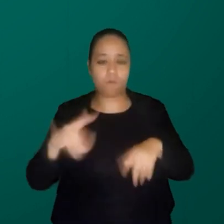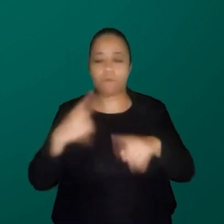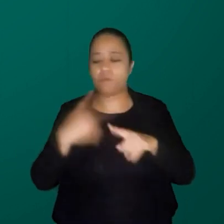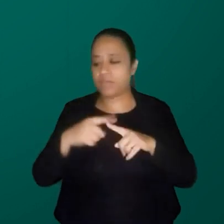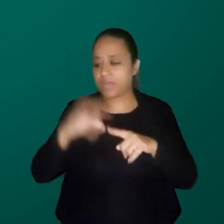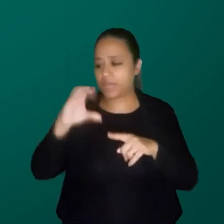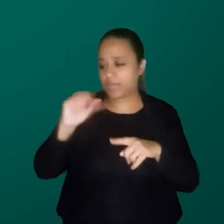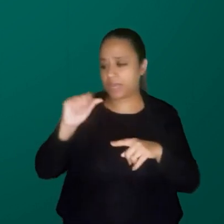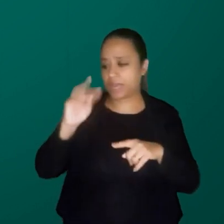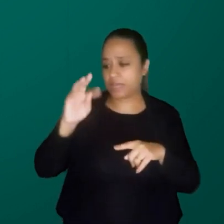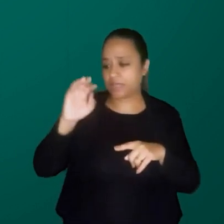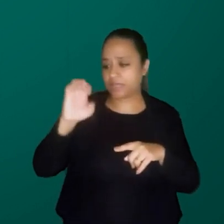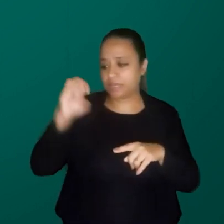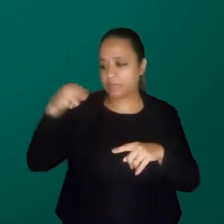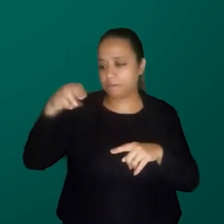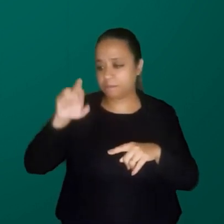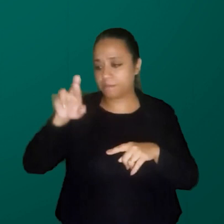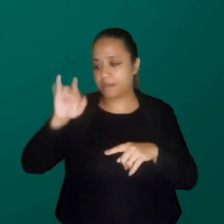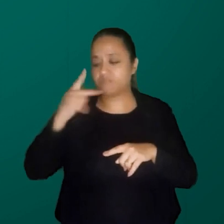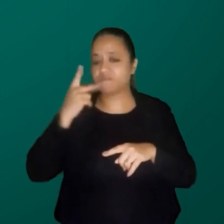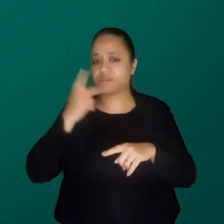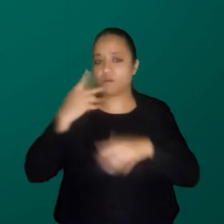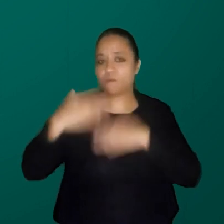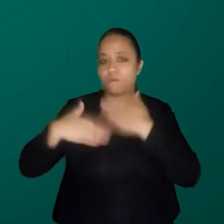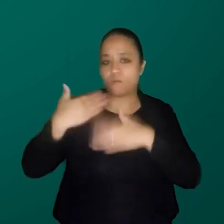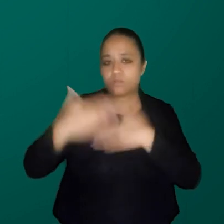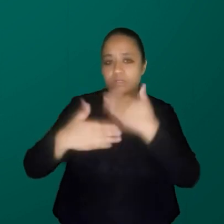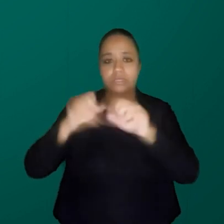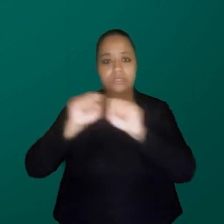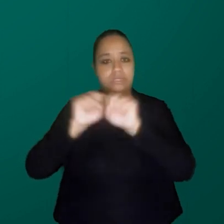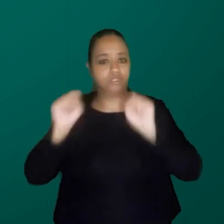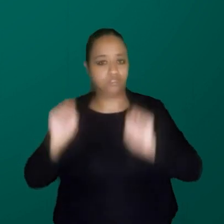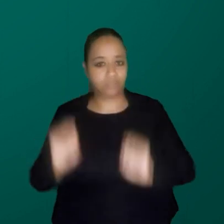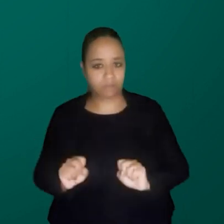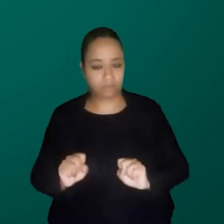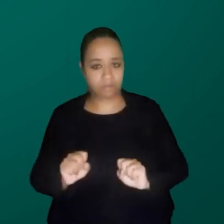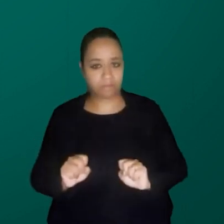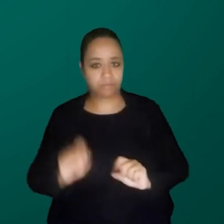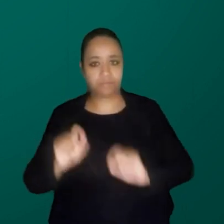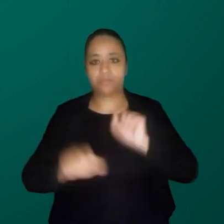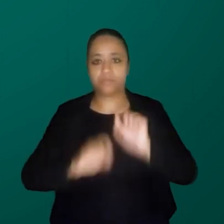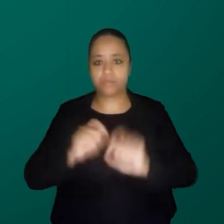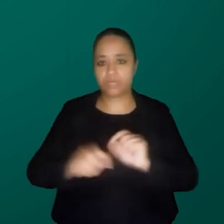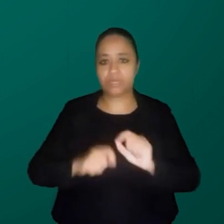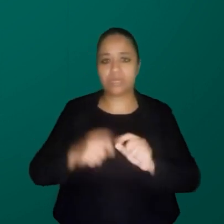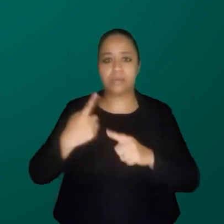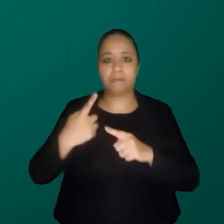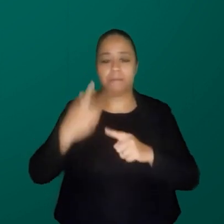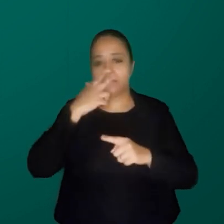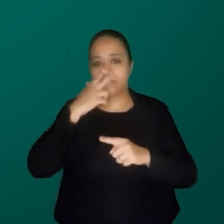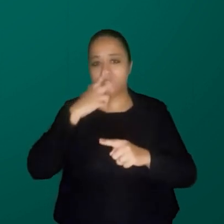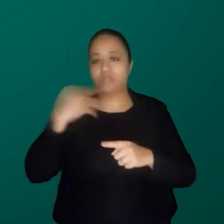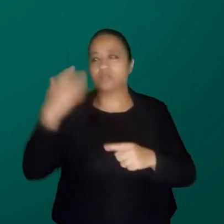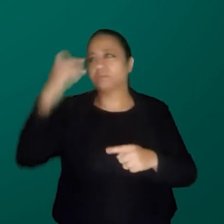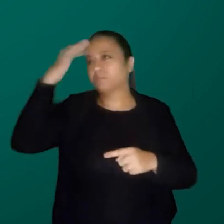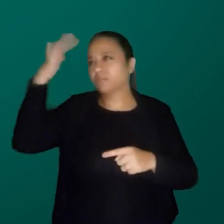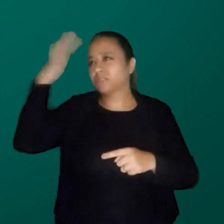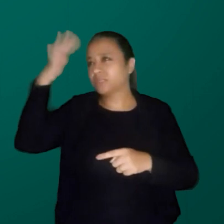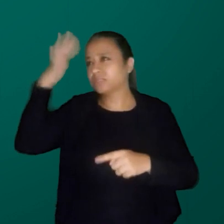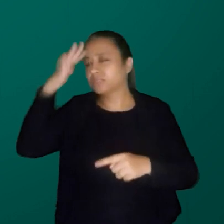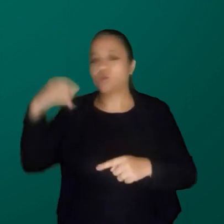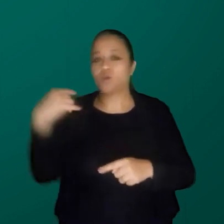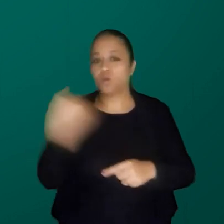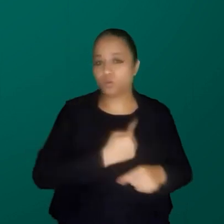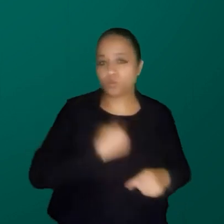falou, a gente vem de um processo sistemático aí de esmagamento, né? Do nosso imaginário de que nós